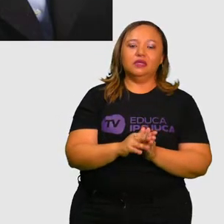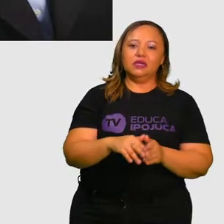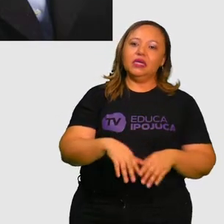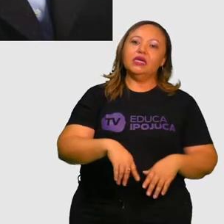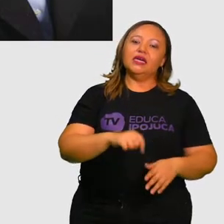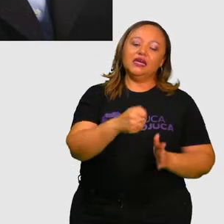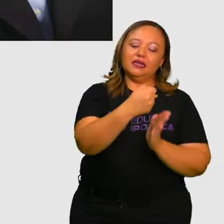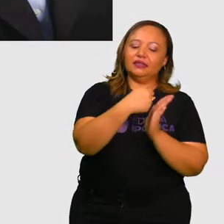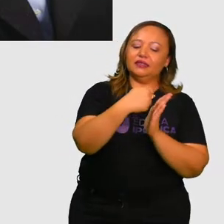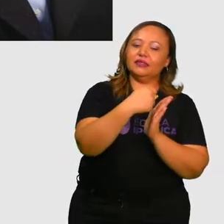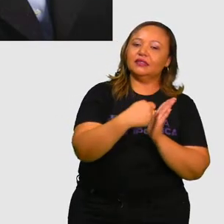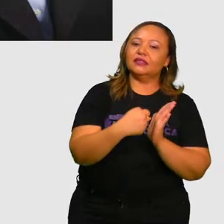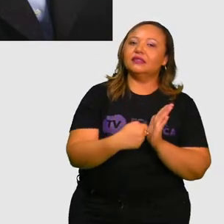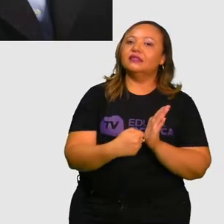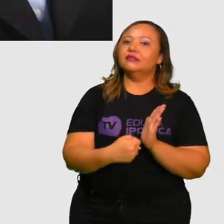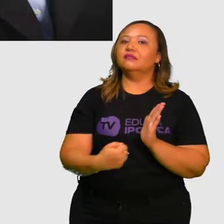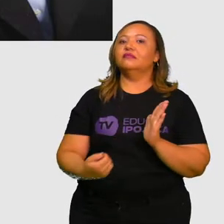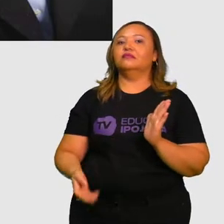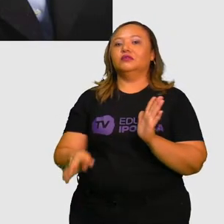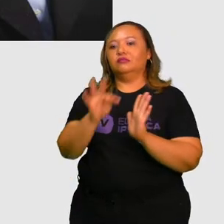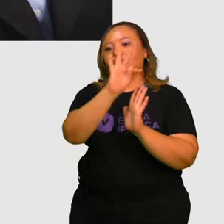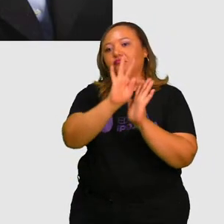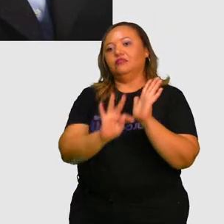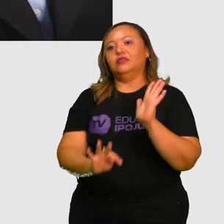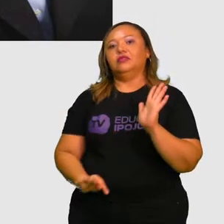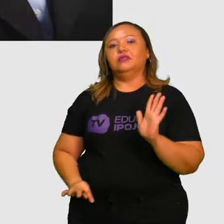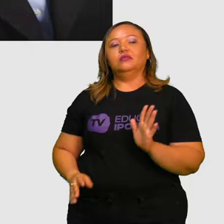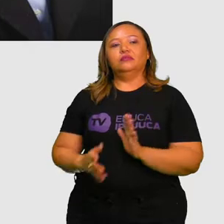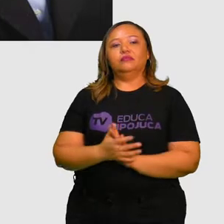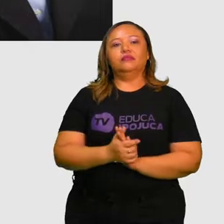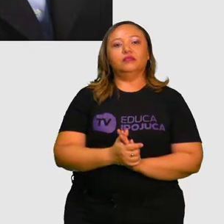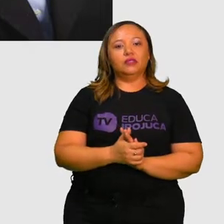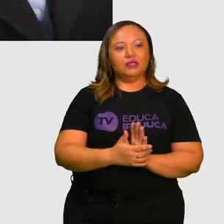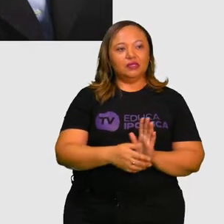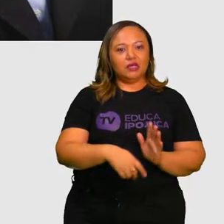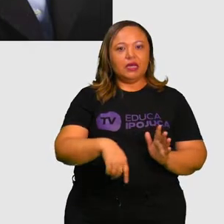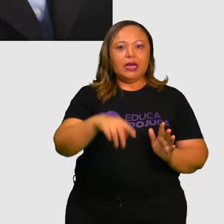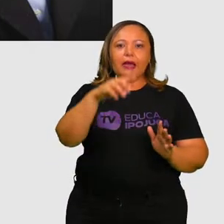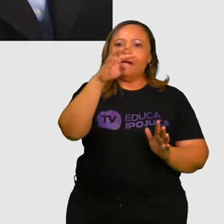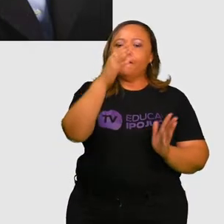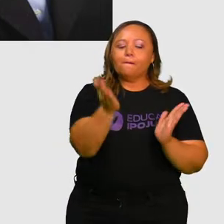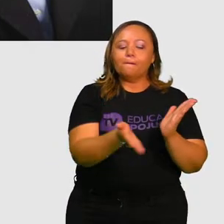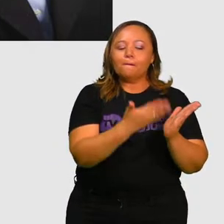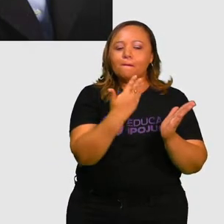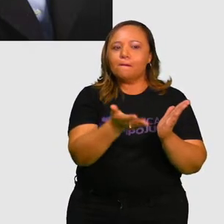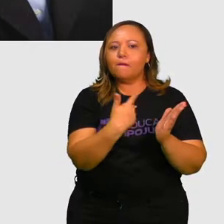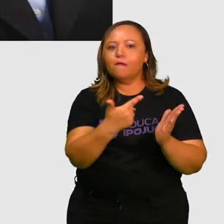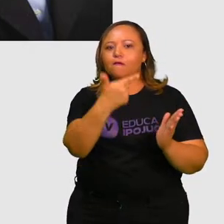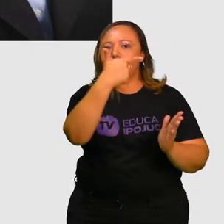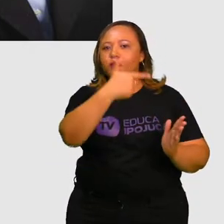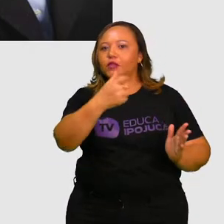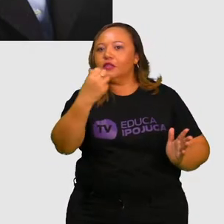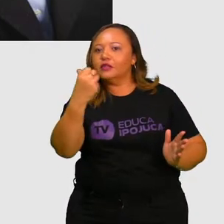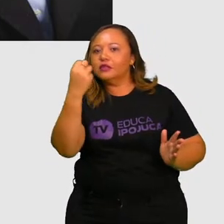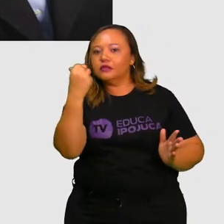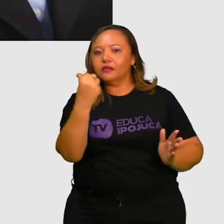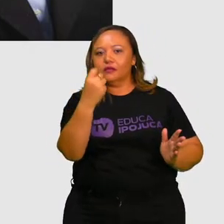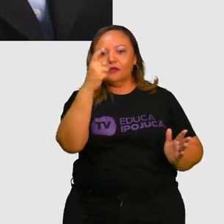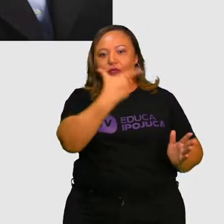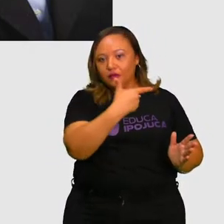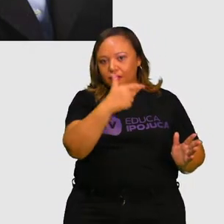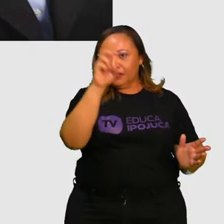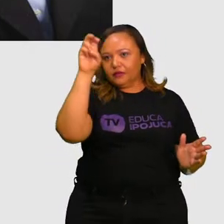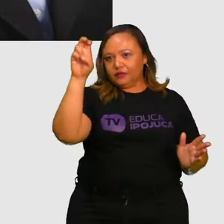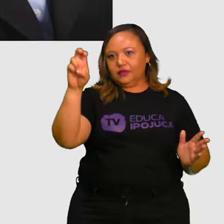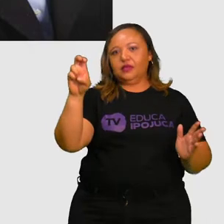dedicou-se às técnicas breves da psicoterapia. Ele escreveu 25 livros sobre problemas relacionados